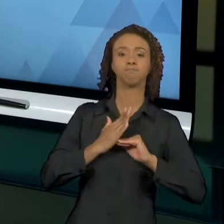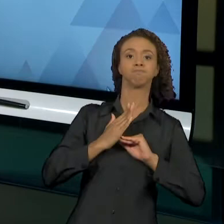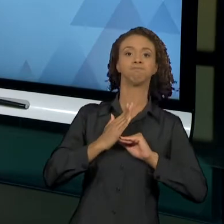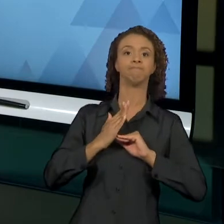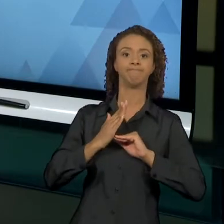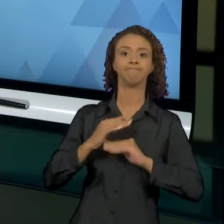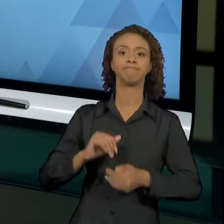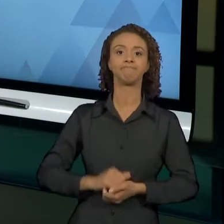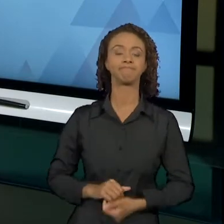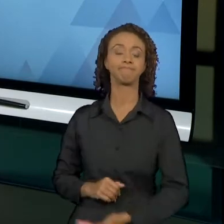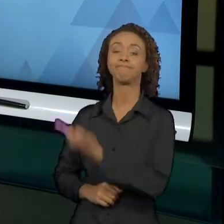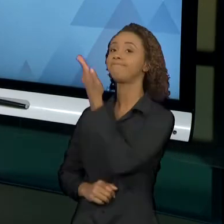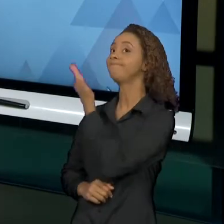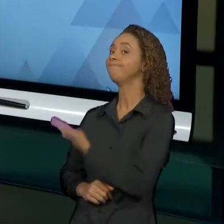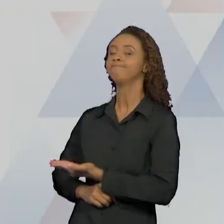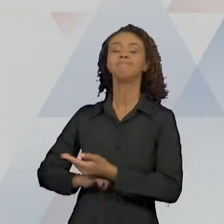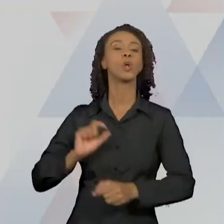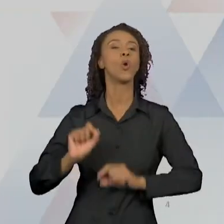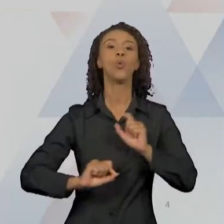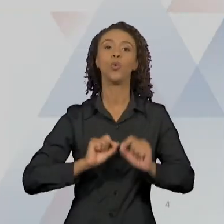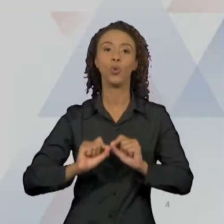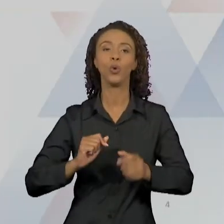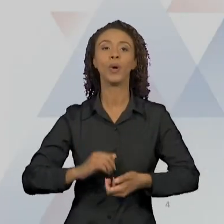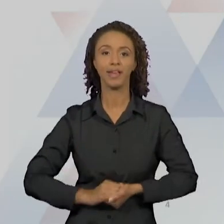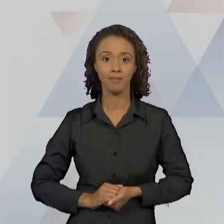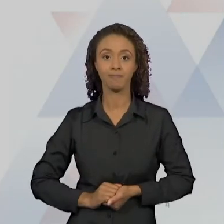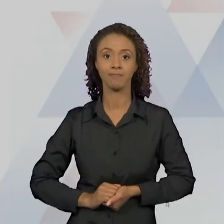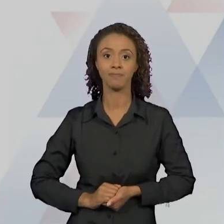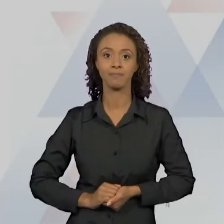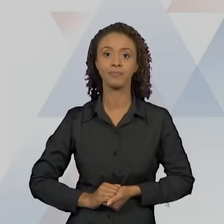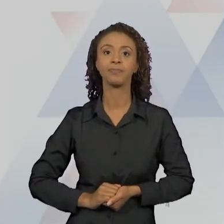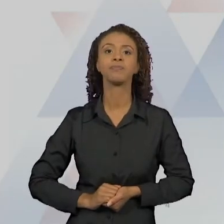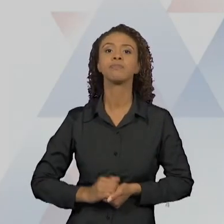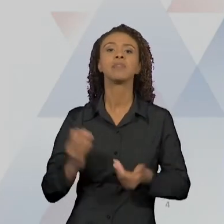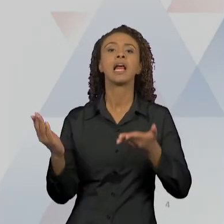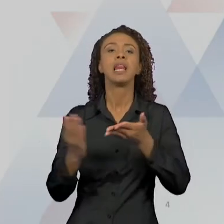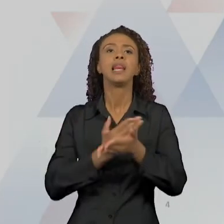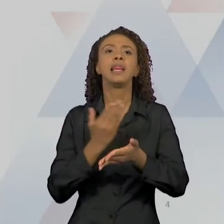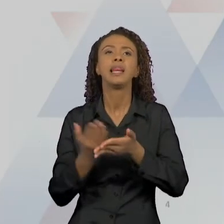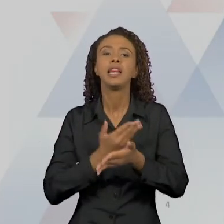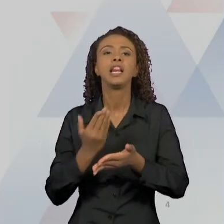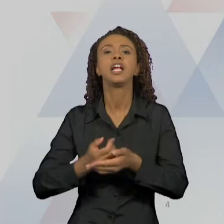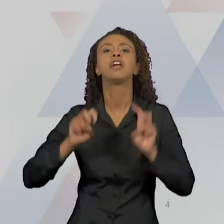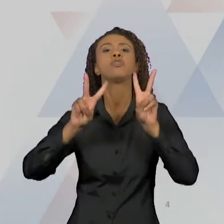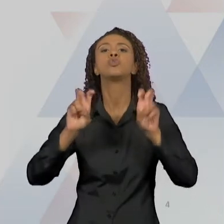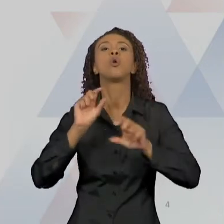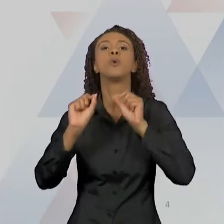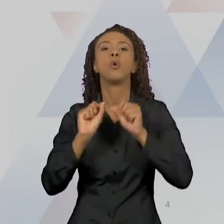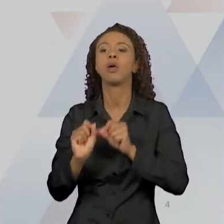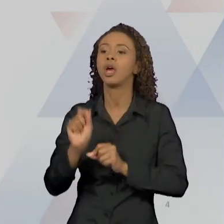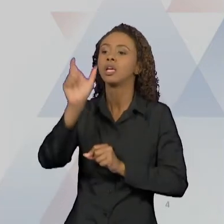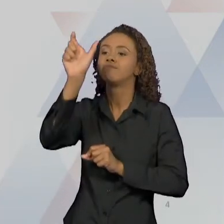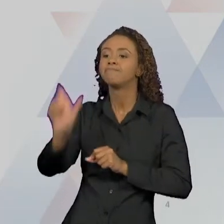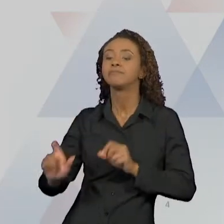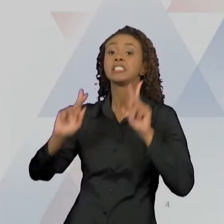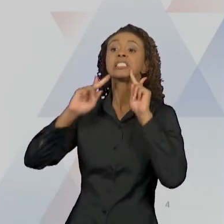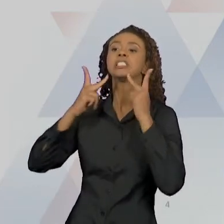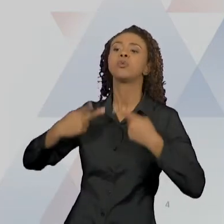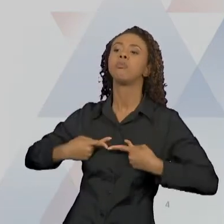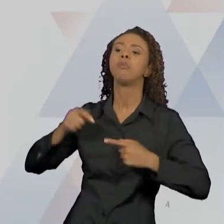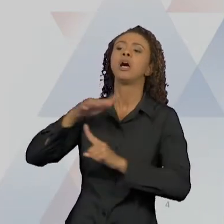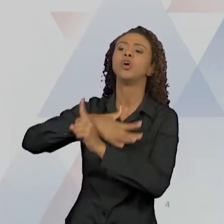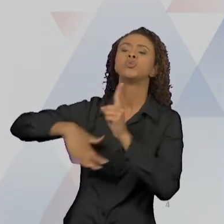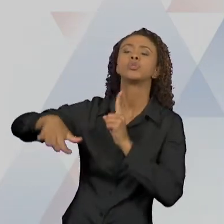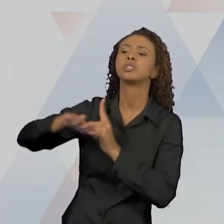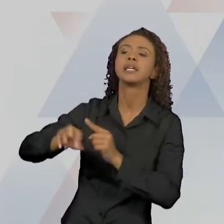a maioria delas relacionadas com a concepção de homem, de sociedade, não traz tantas contribuições para